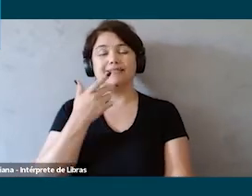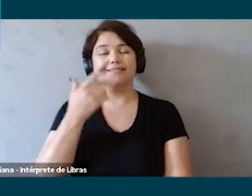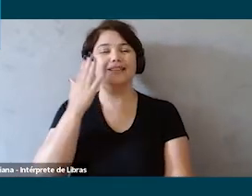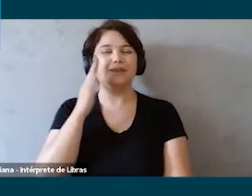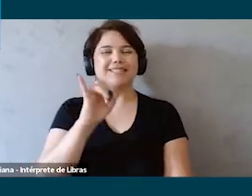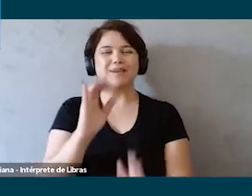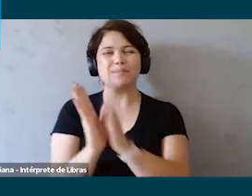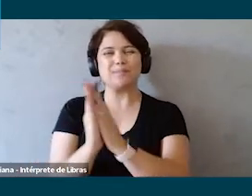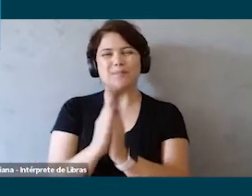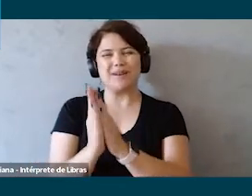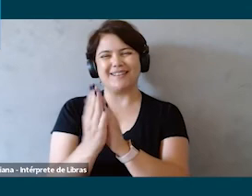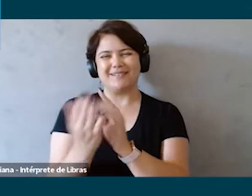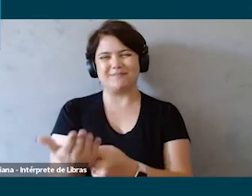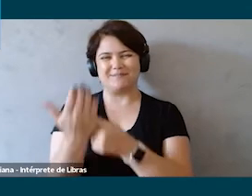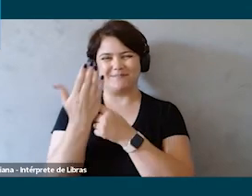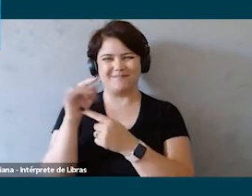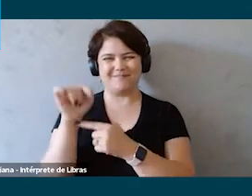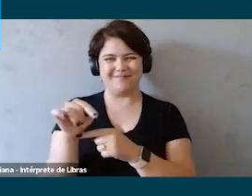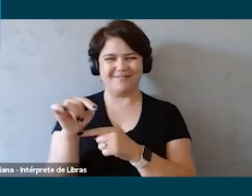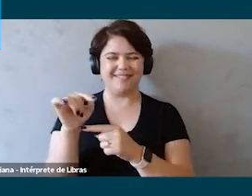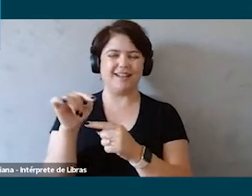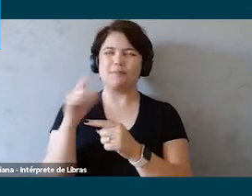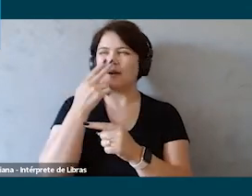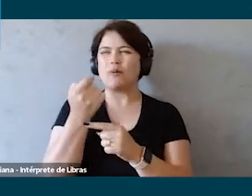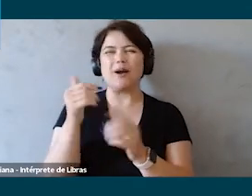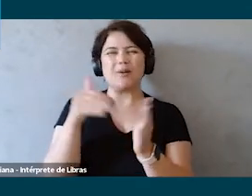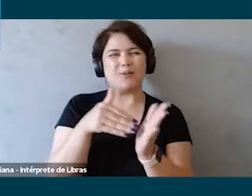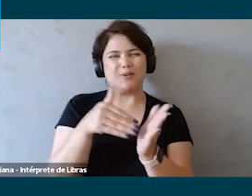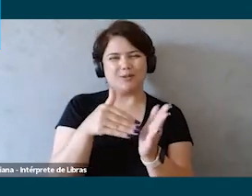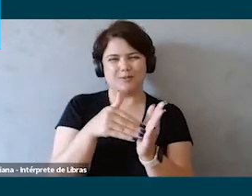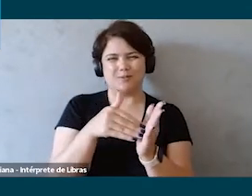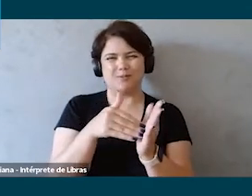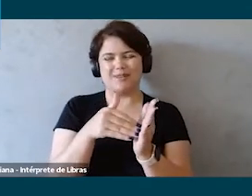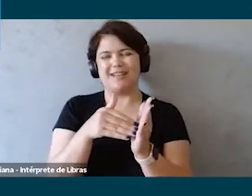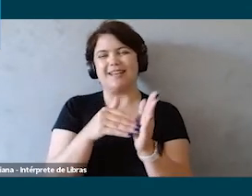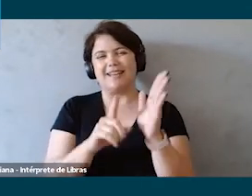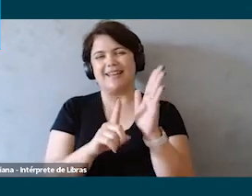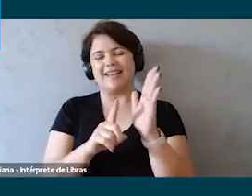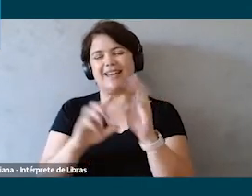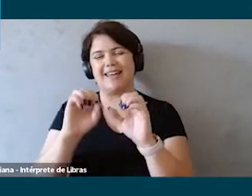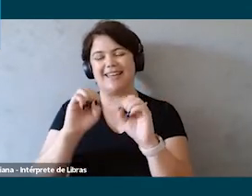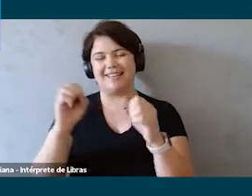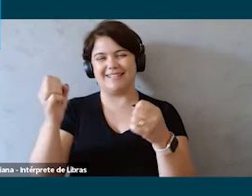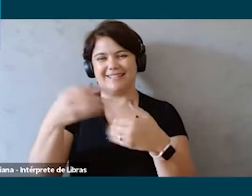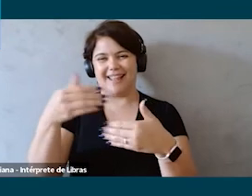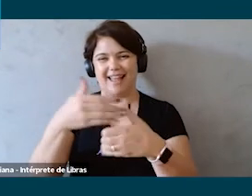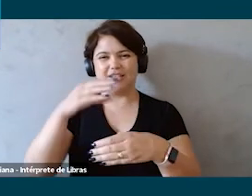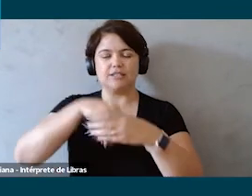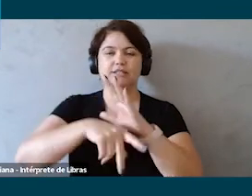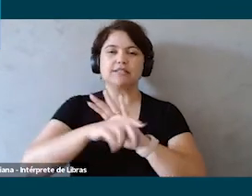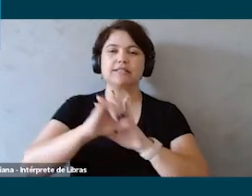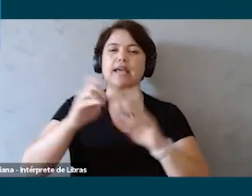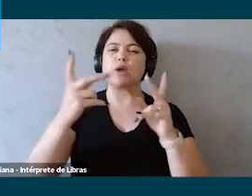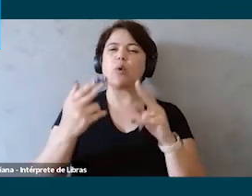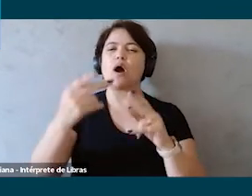acabou saber se aquela bonequinha que está aparecendo que apareceu nos últimos slides que é se é um indicador de digitalização se seriam como